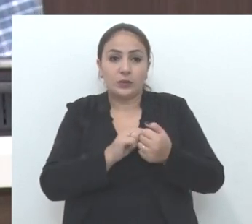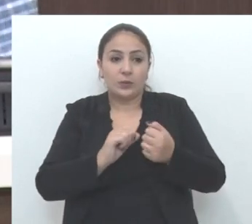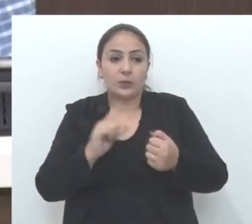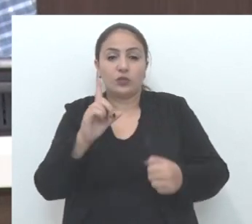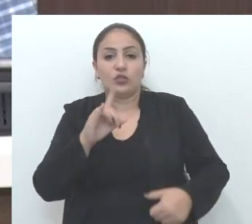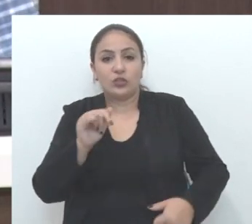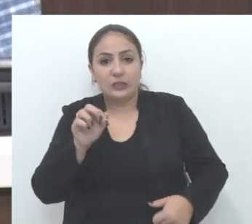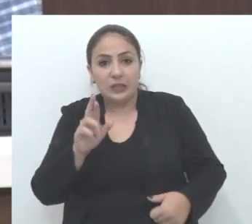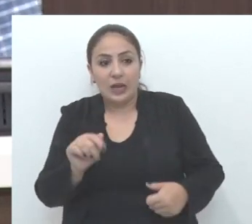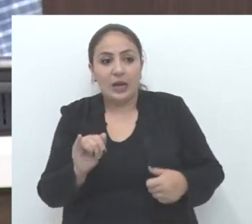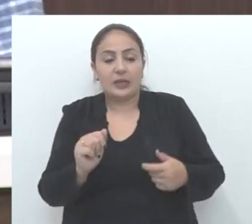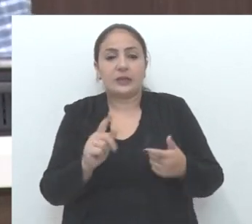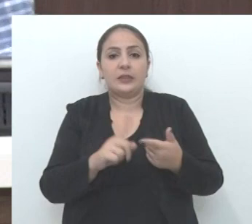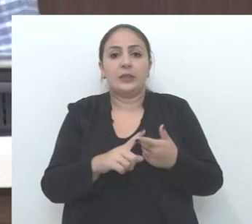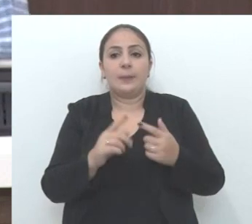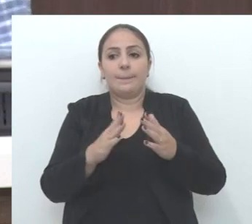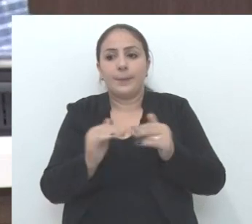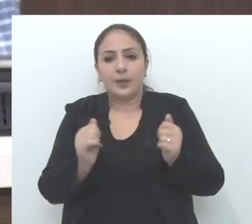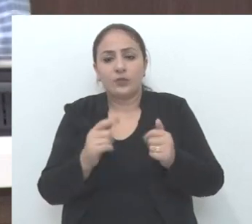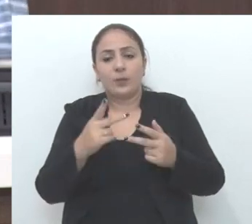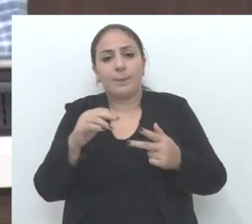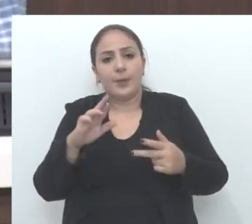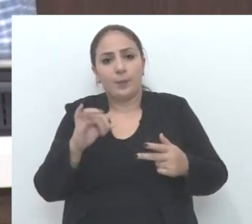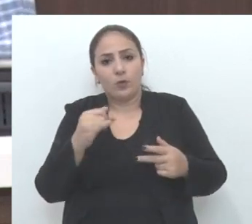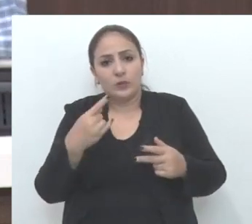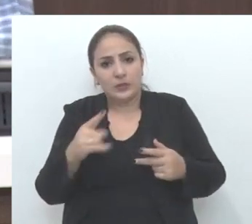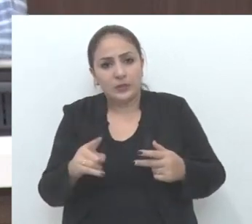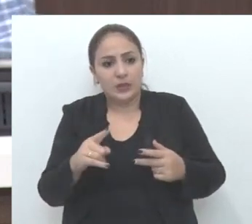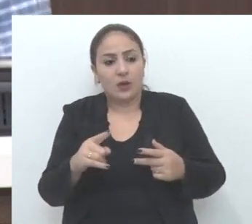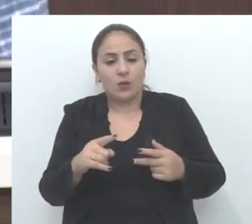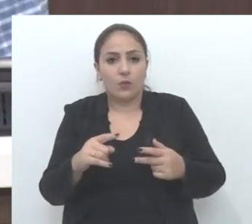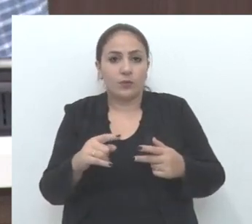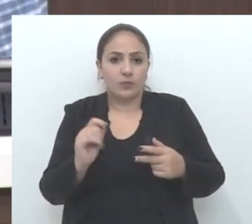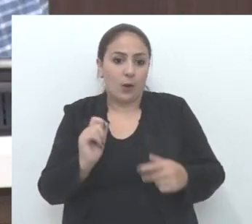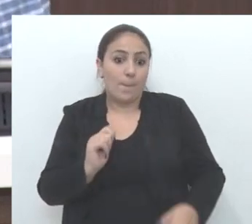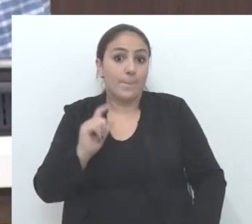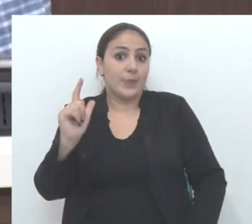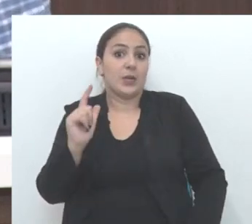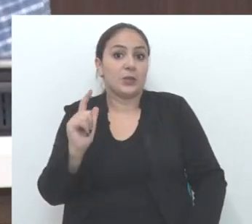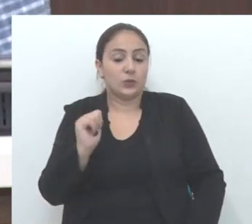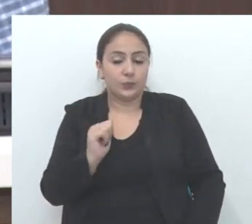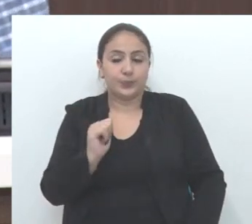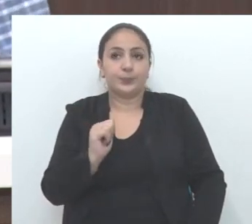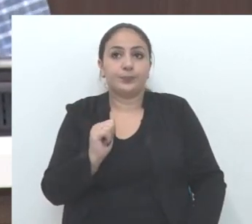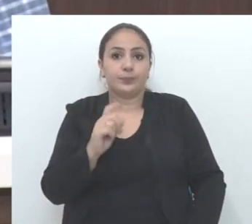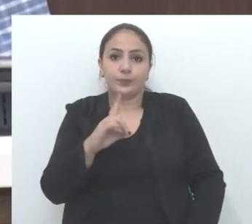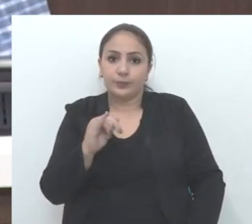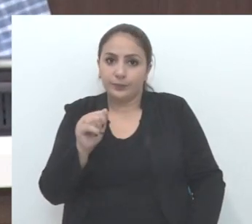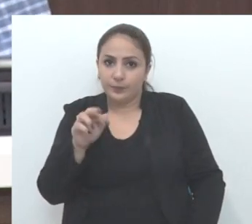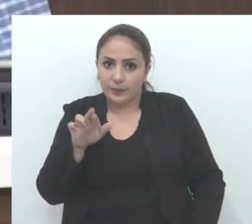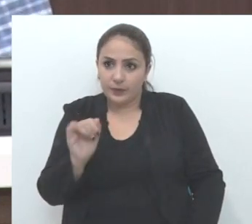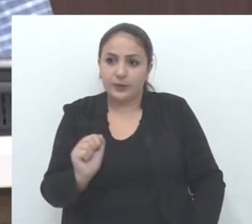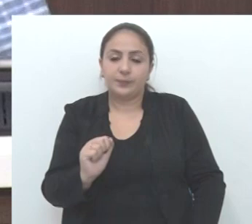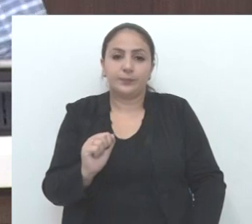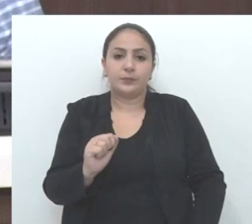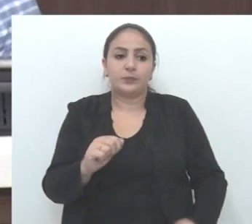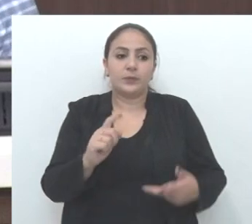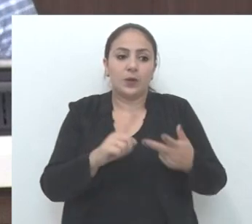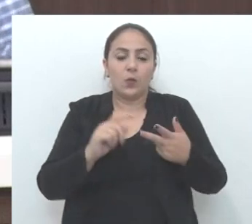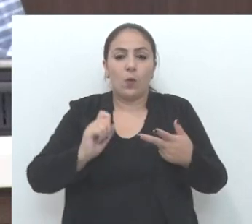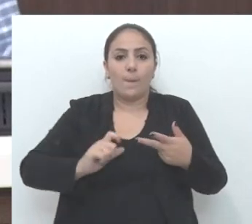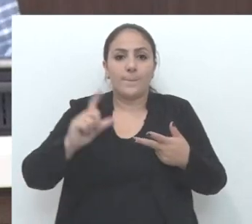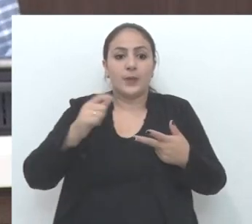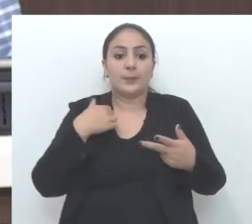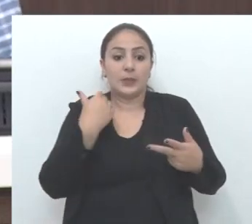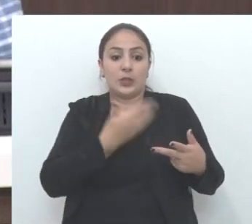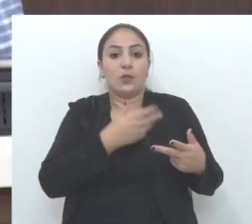aumento de diárias, reposição, o que dizem reposição? Reposição é um disfarce para o aumento. De diárias. E também o